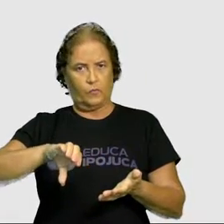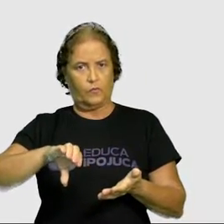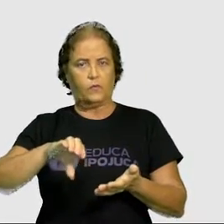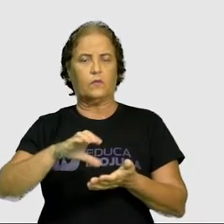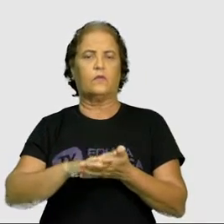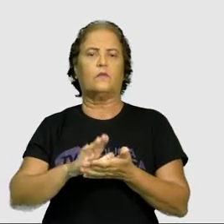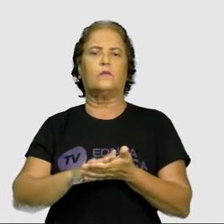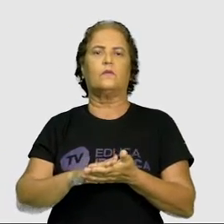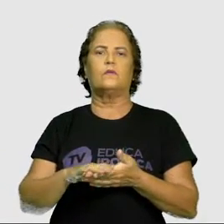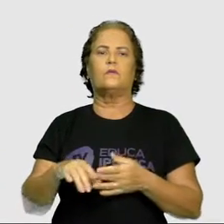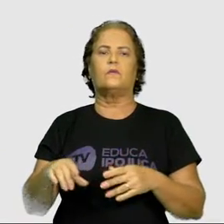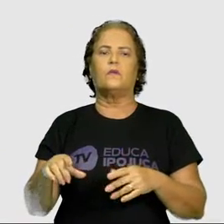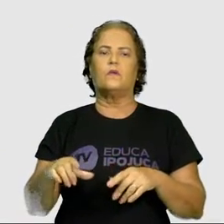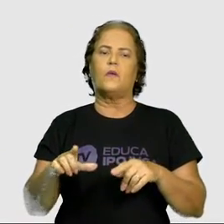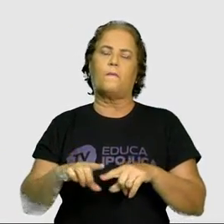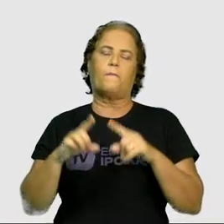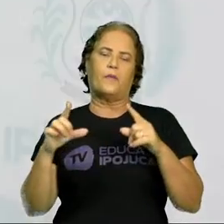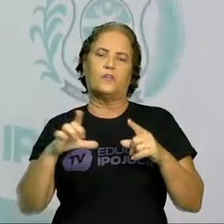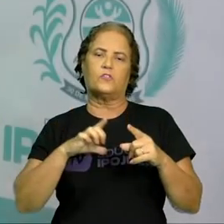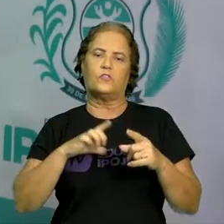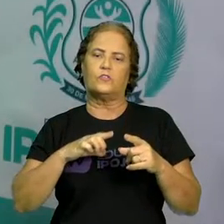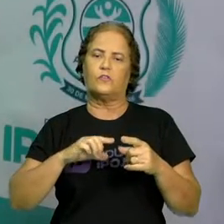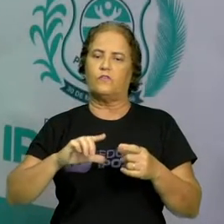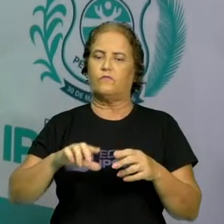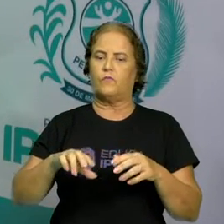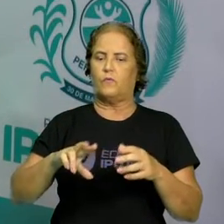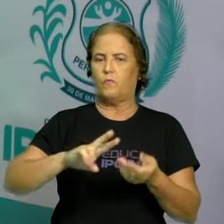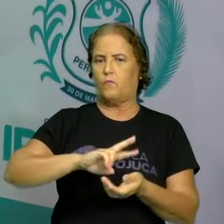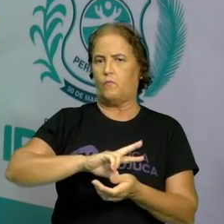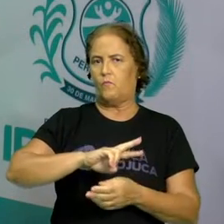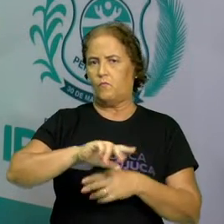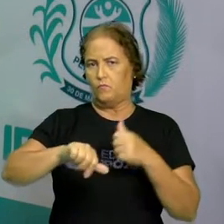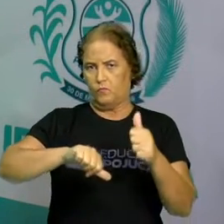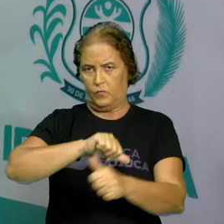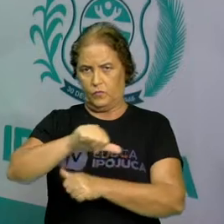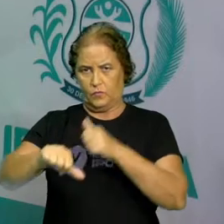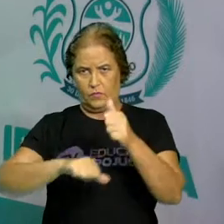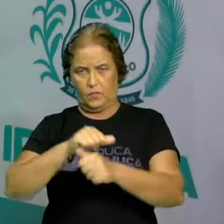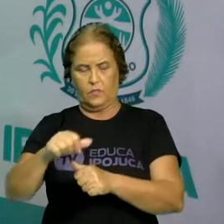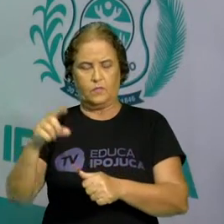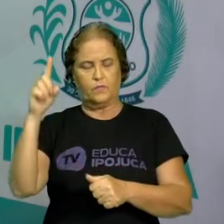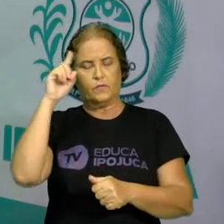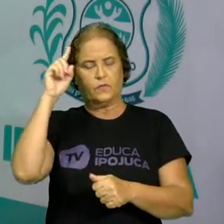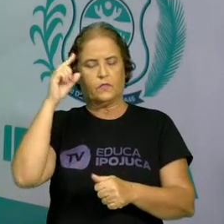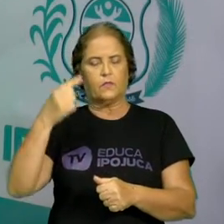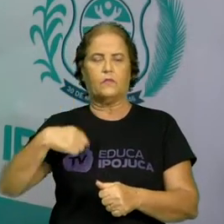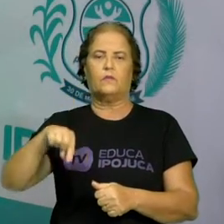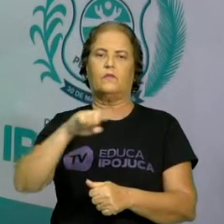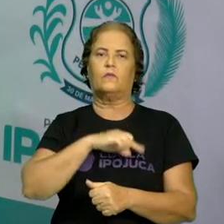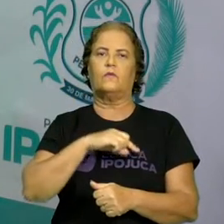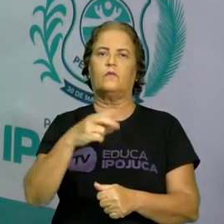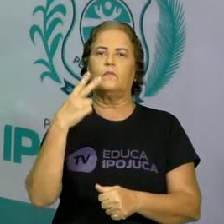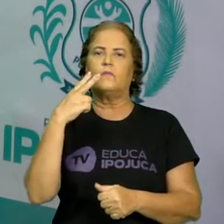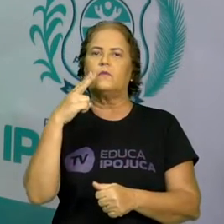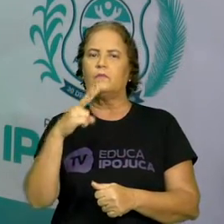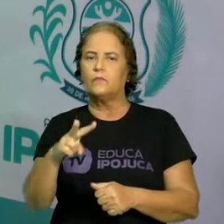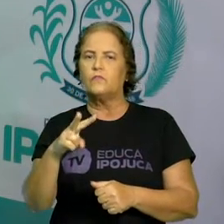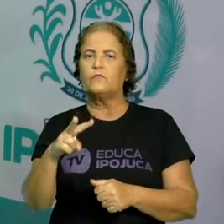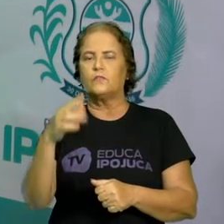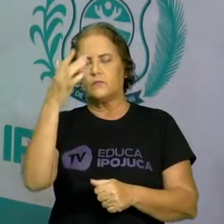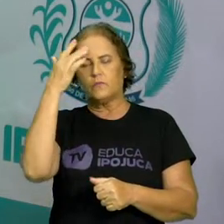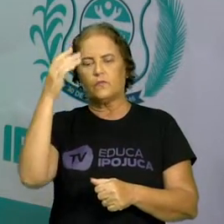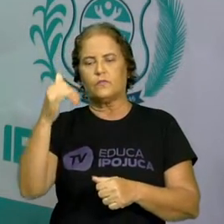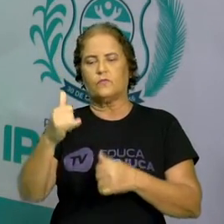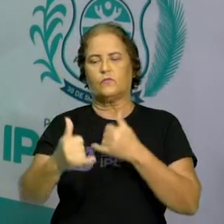e sofreu algumas modificações e adaptações para o nosso dia a dia. Como a gente pode ver aqui, ó, o pessoal brincando